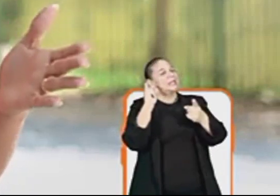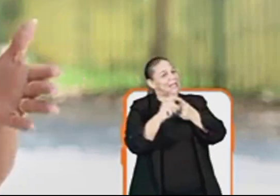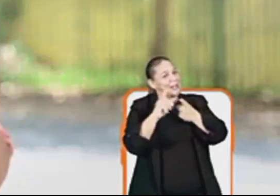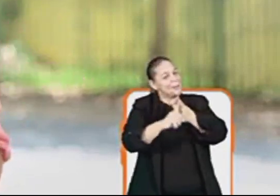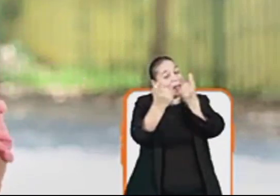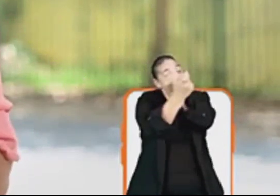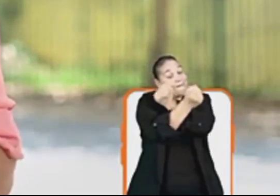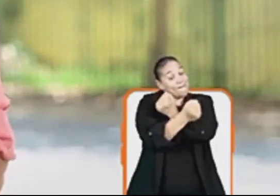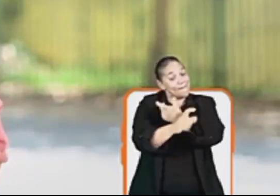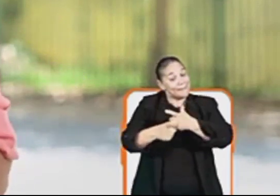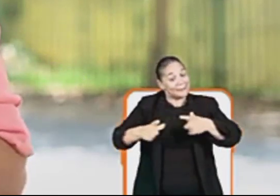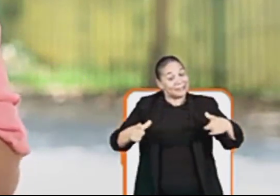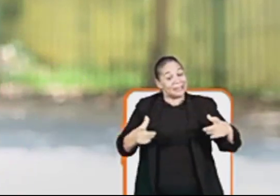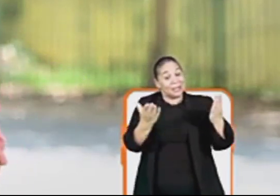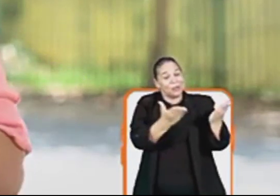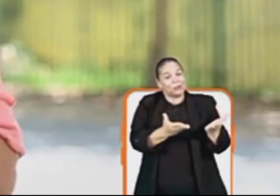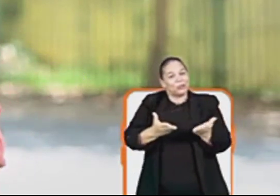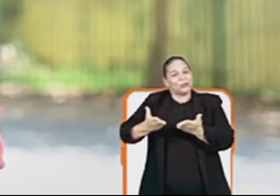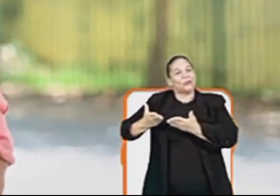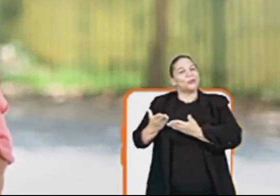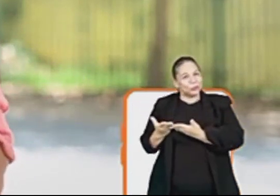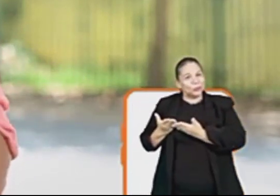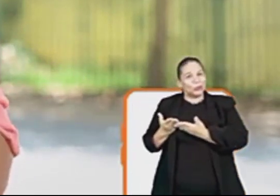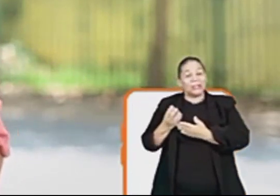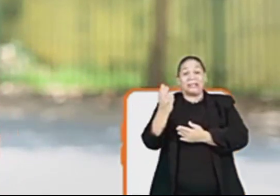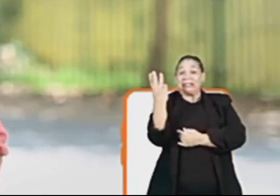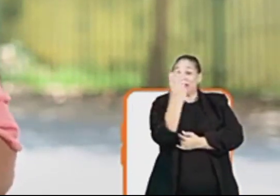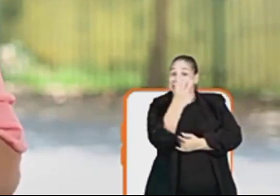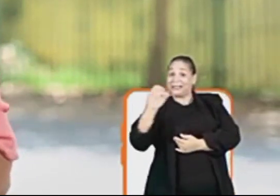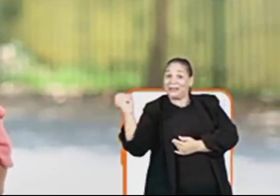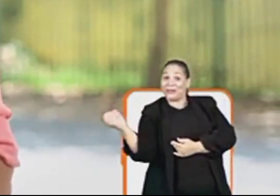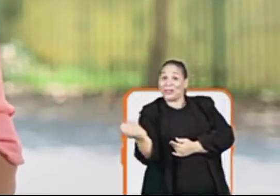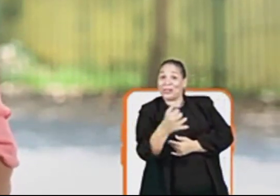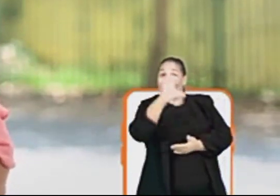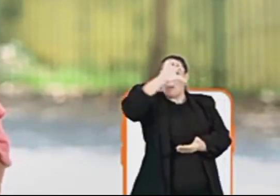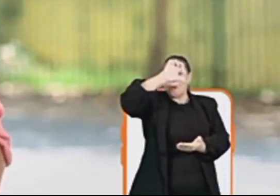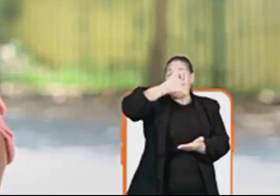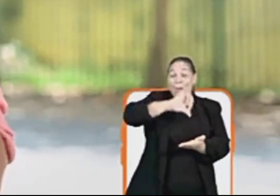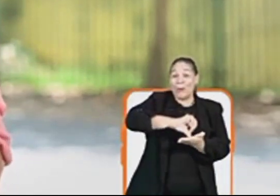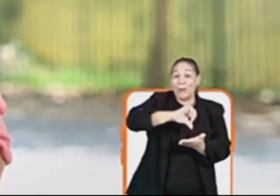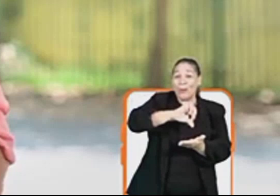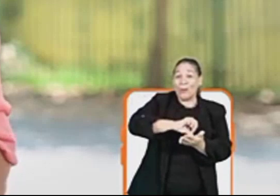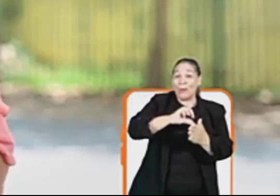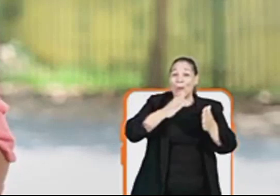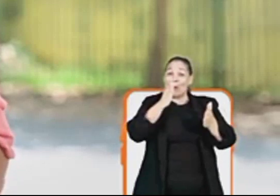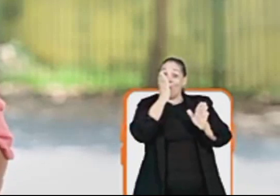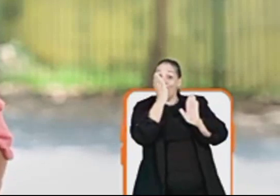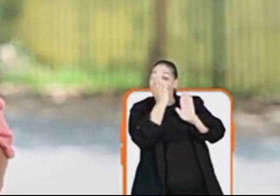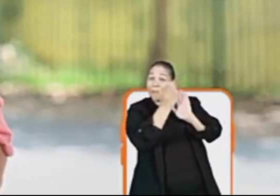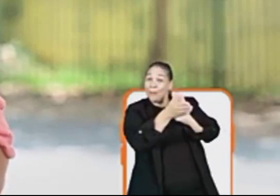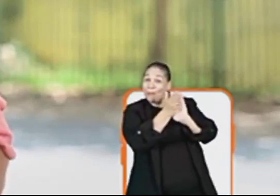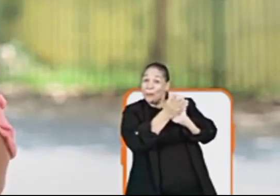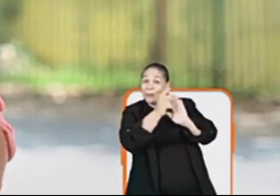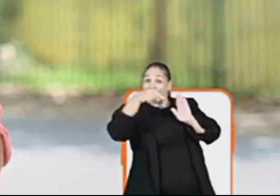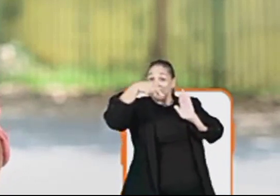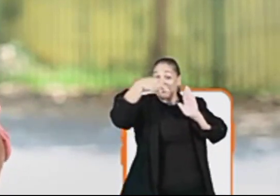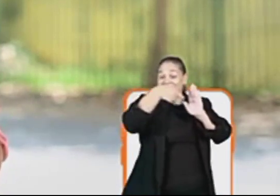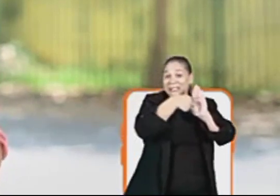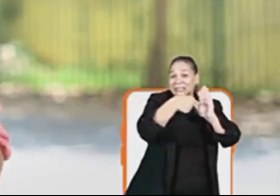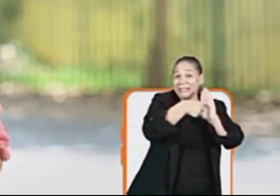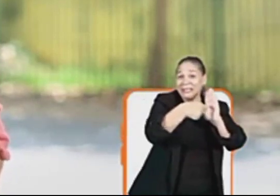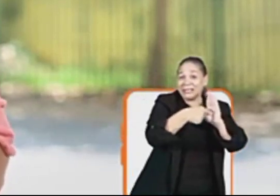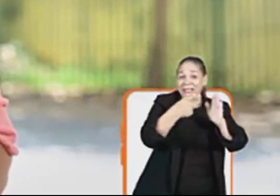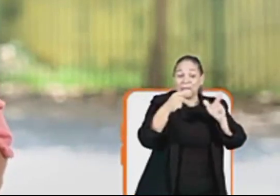tudo, vamos ampliar nossa rede de atendimento Abrindo três novas policlínicas nos bairros Para descentralizar os